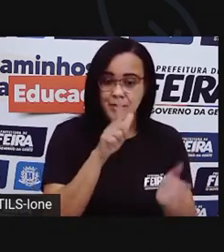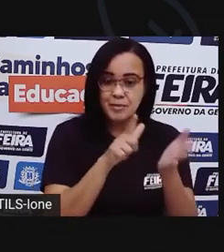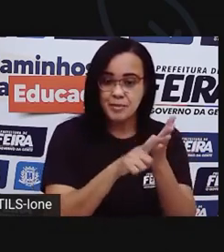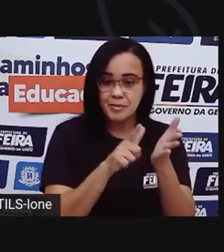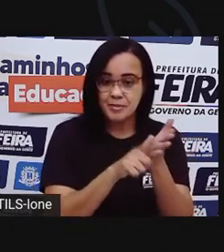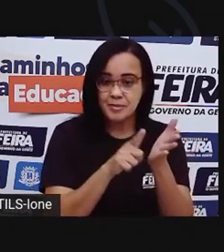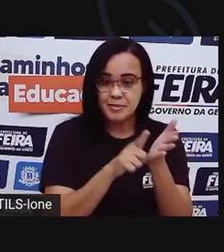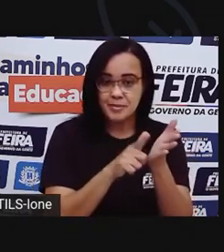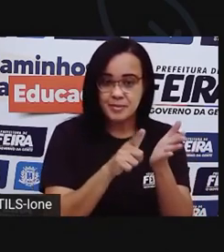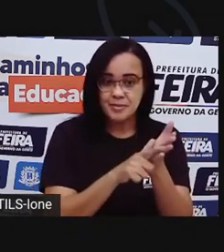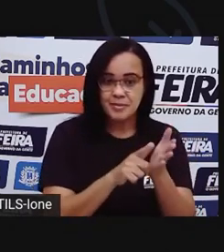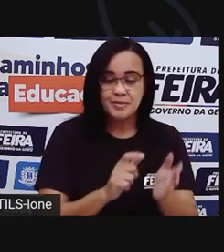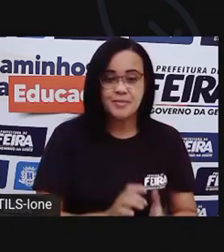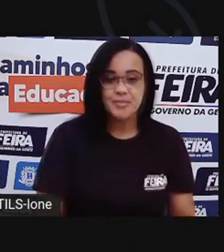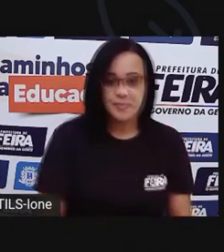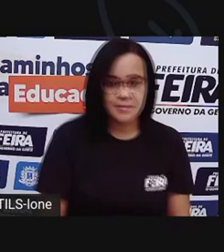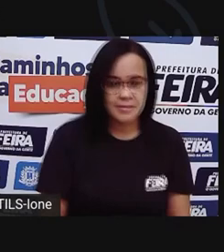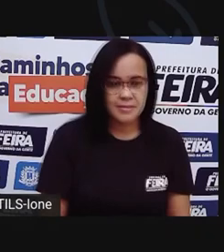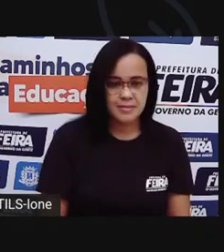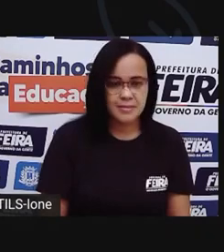montando o corpinho da minha galinha.